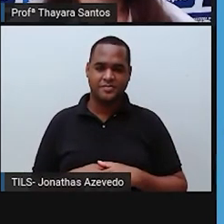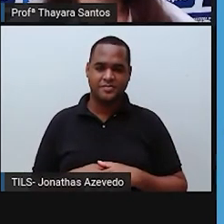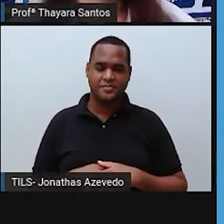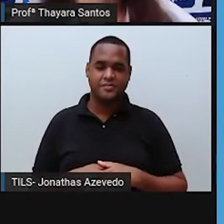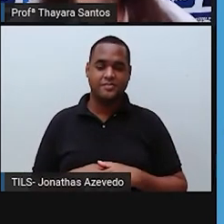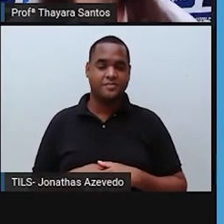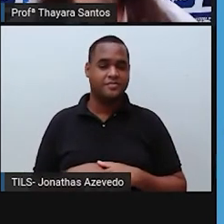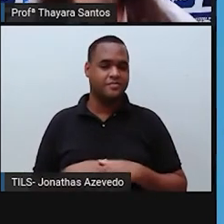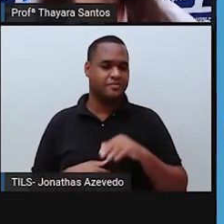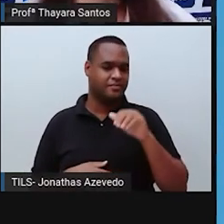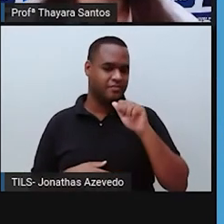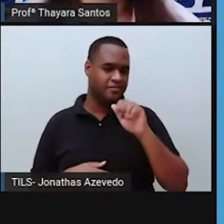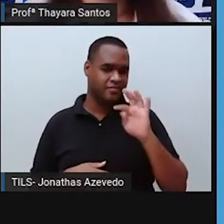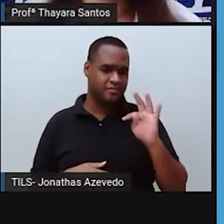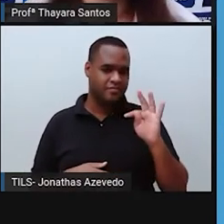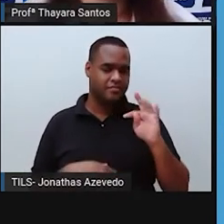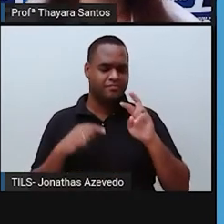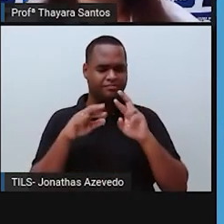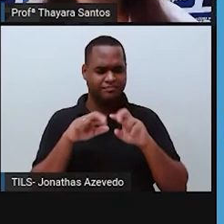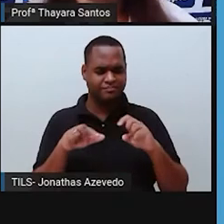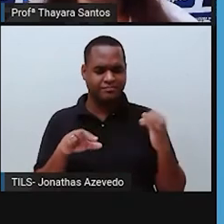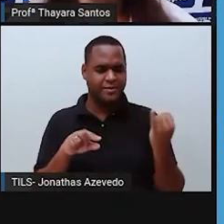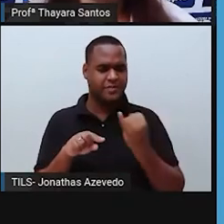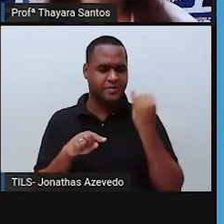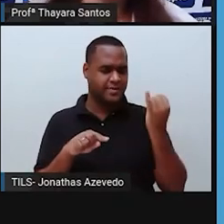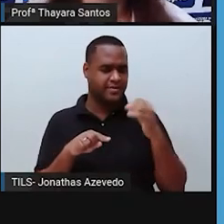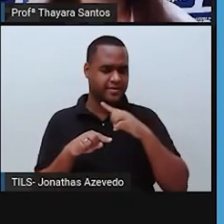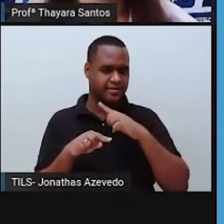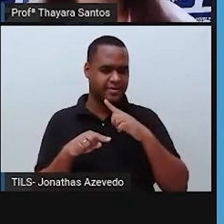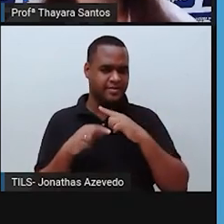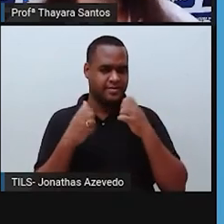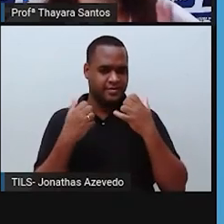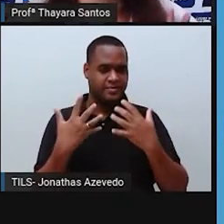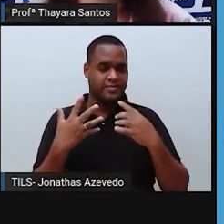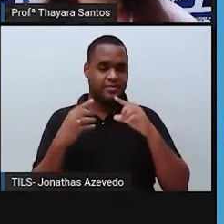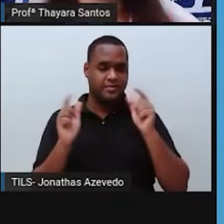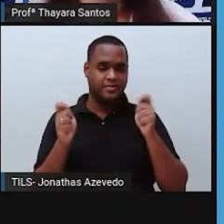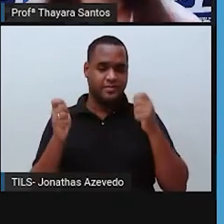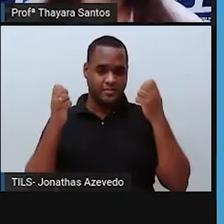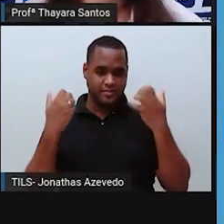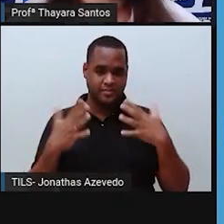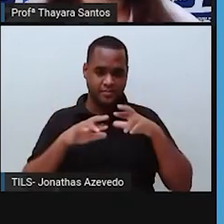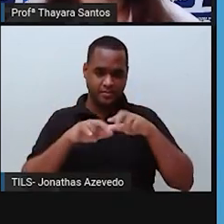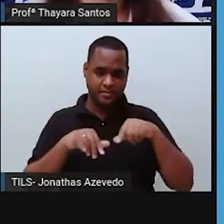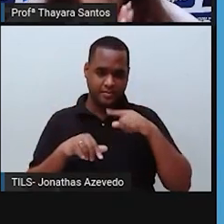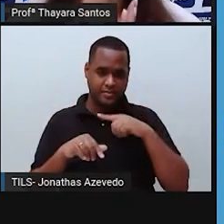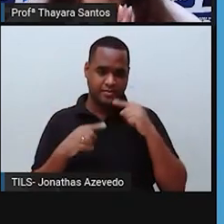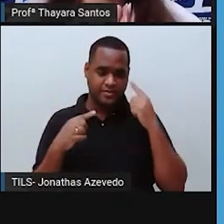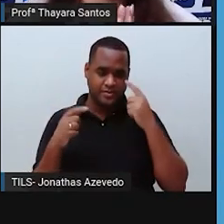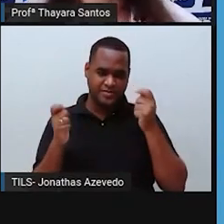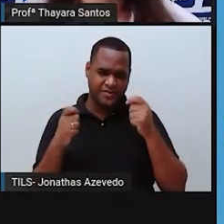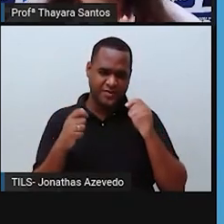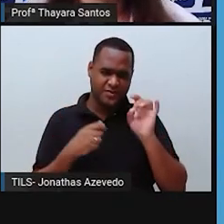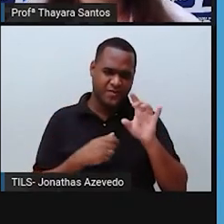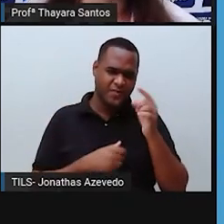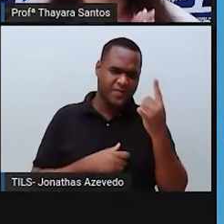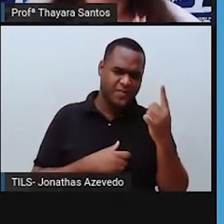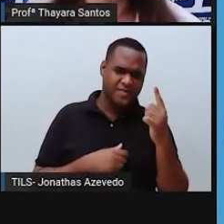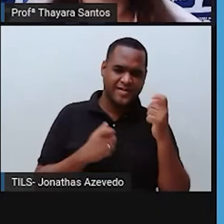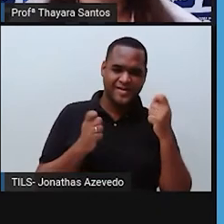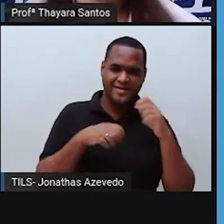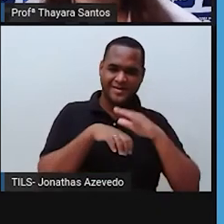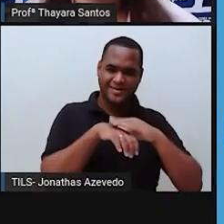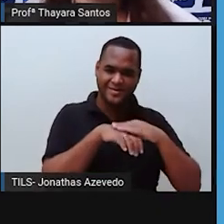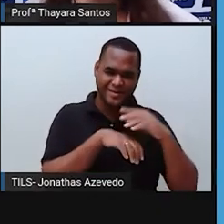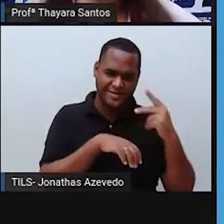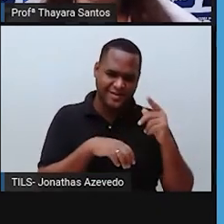E a atmosfera, ela é muito importante para a gente. Ela tem funções que somente por causa dela é que a gente